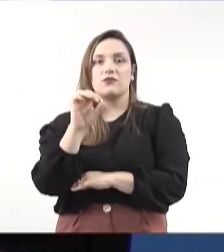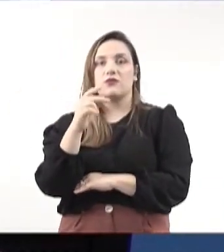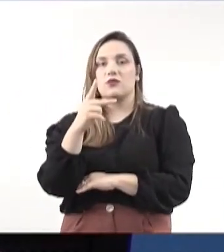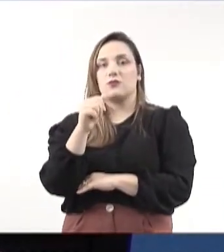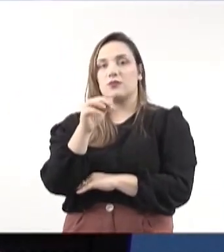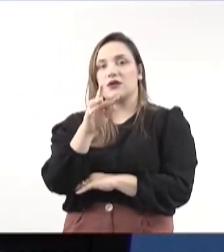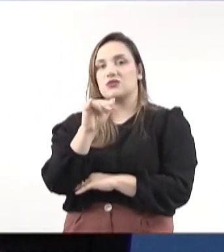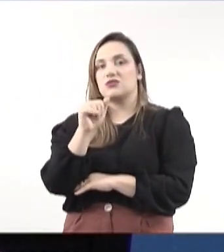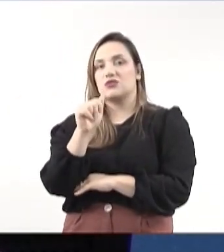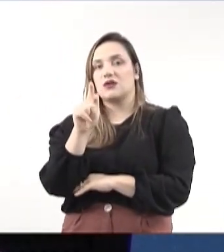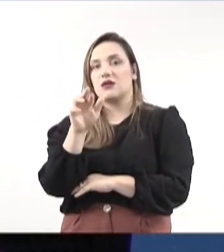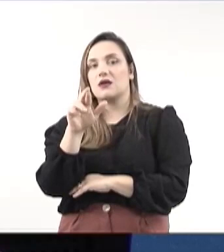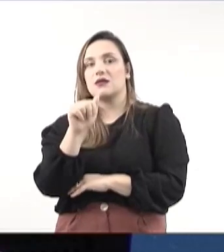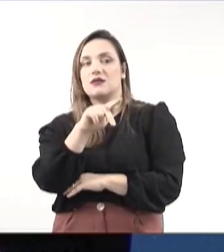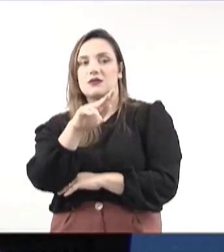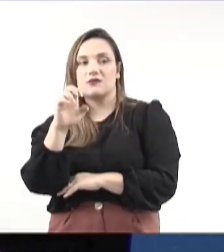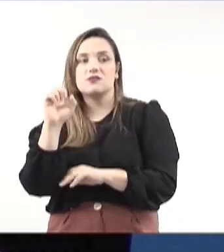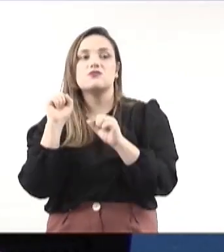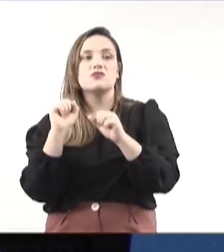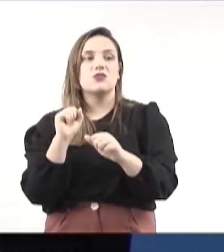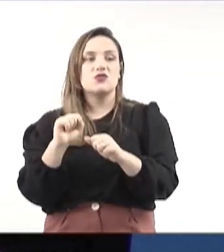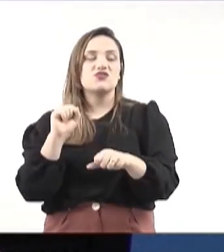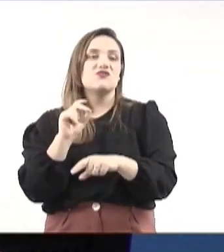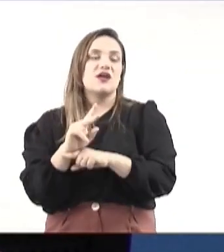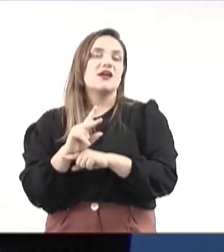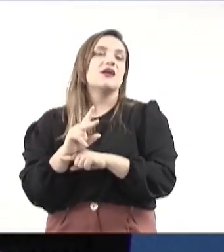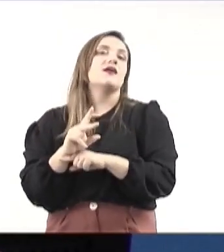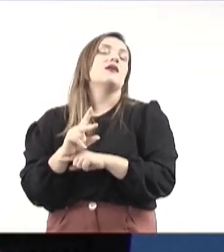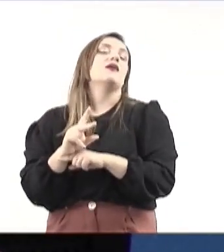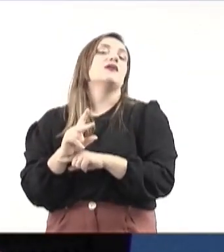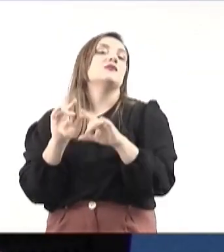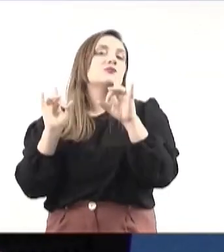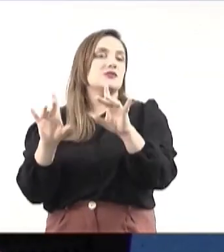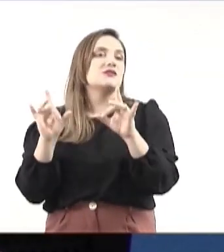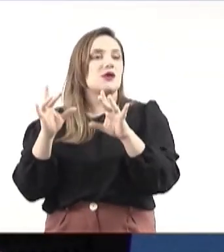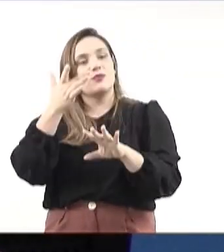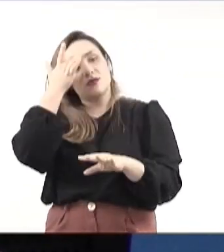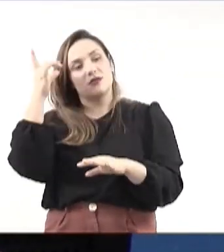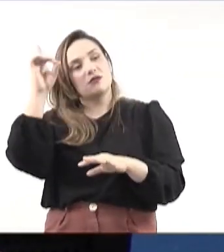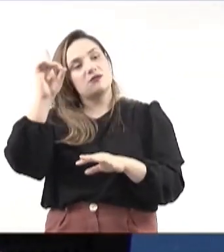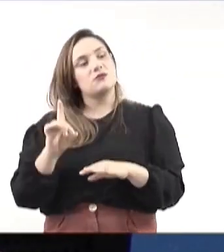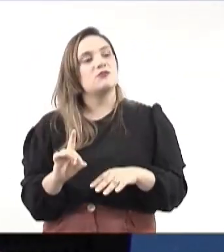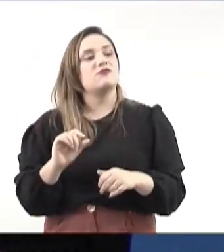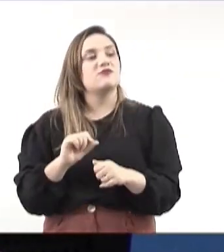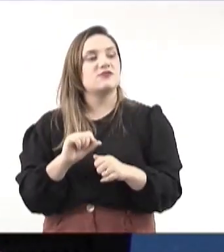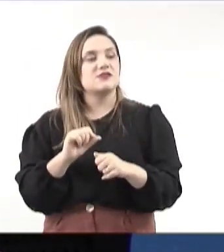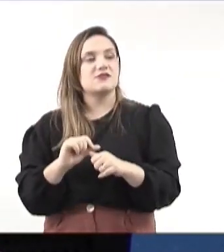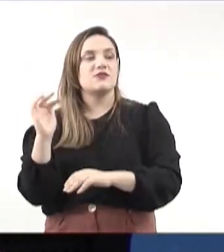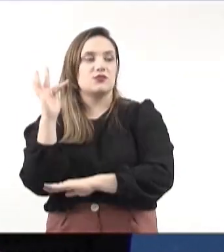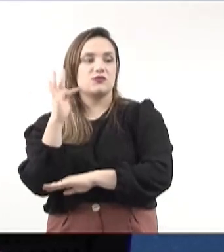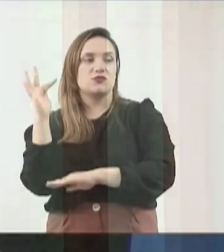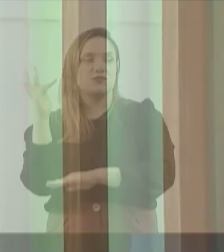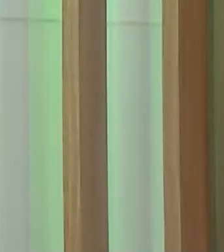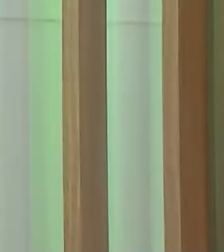o direito de se matricular em uma vaga destinada às pessoas com deficiência para cursar a graduação.